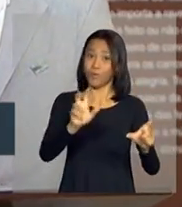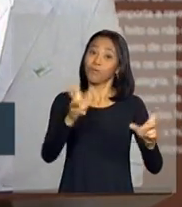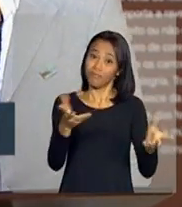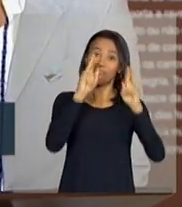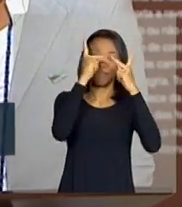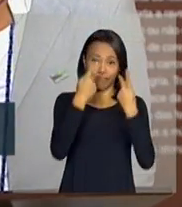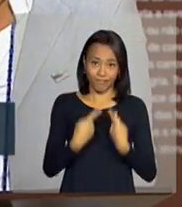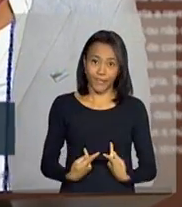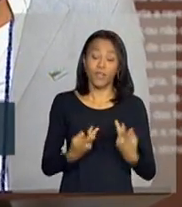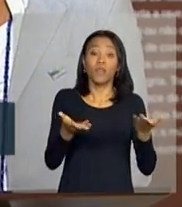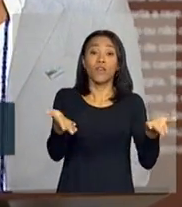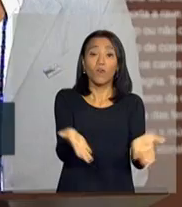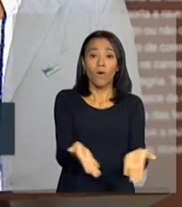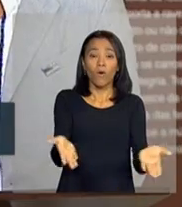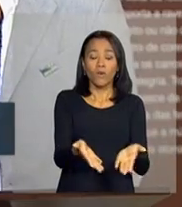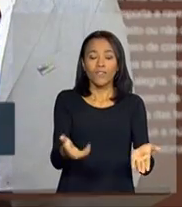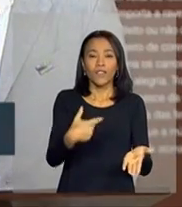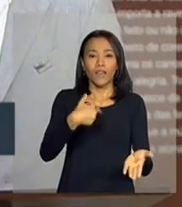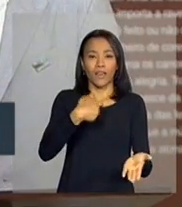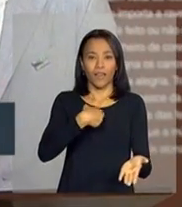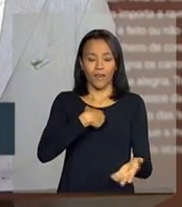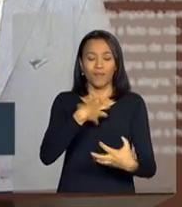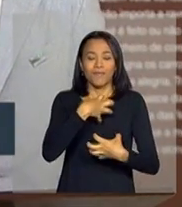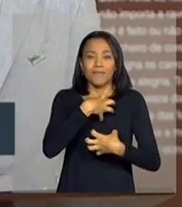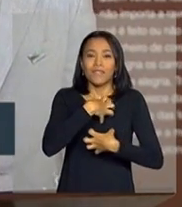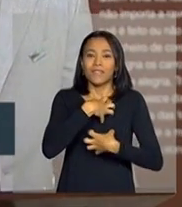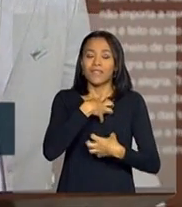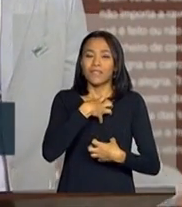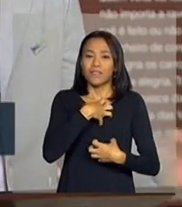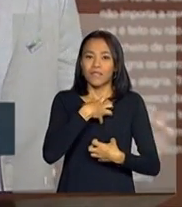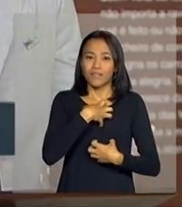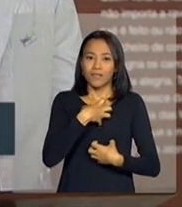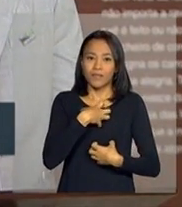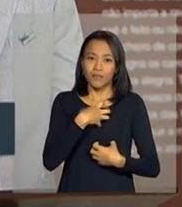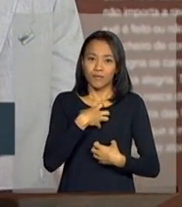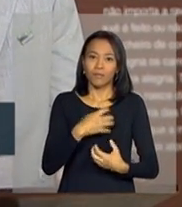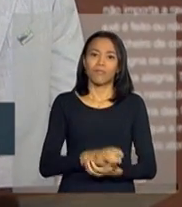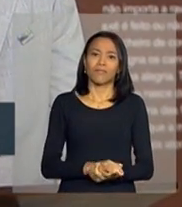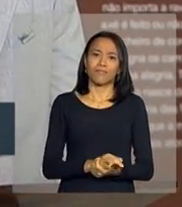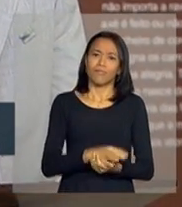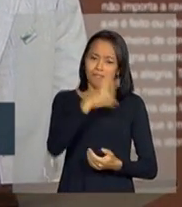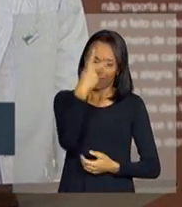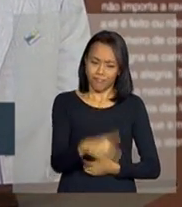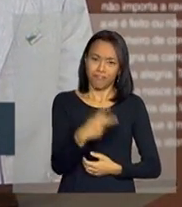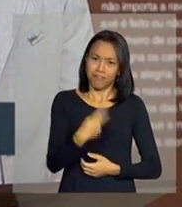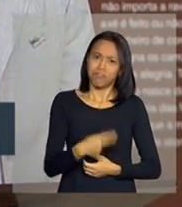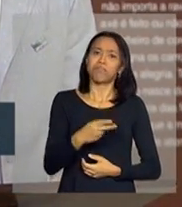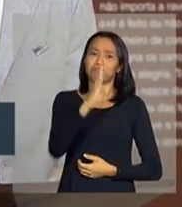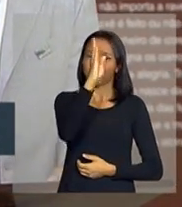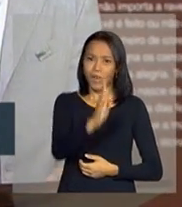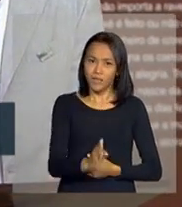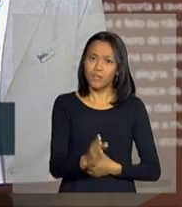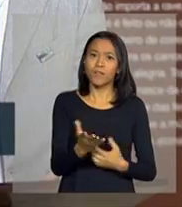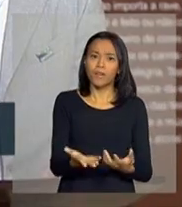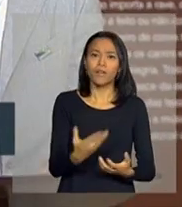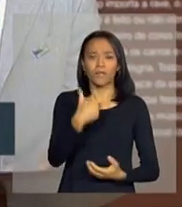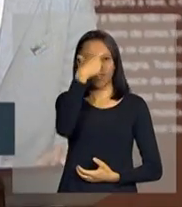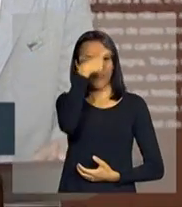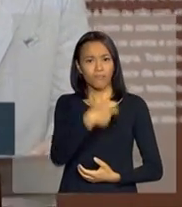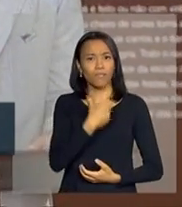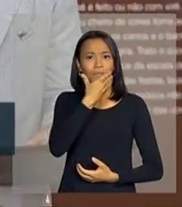hoje, presidenta Dilma, eu me sinto, entre os cidadãos do Brasil, como um homem